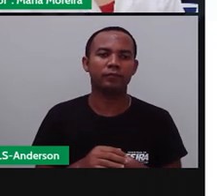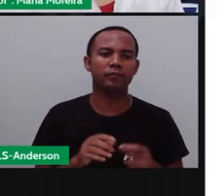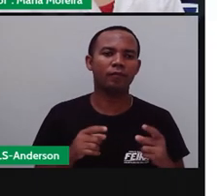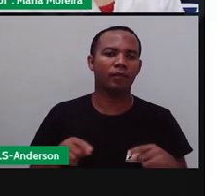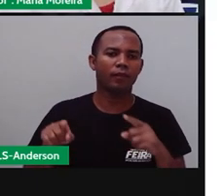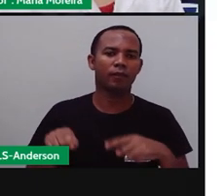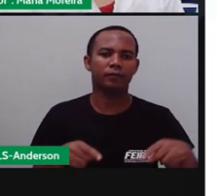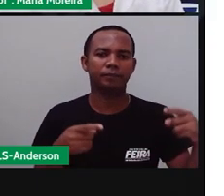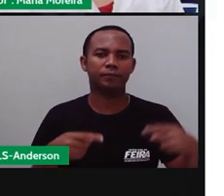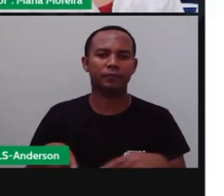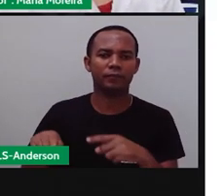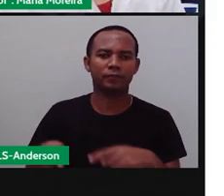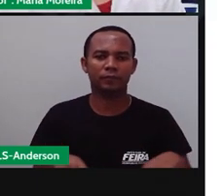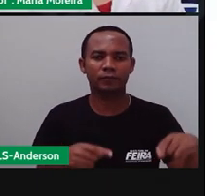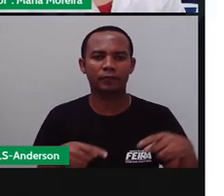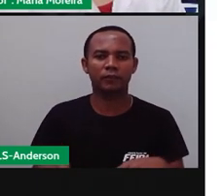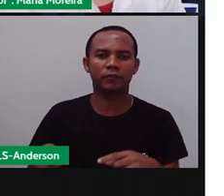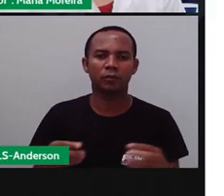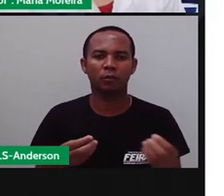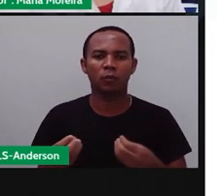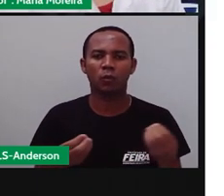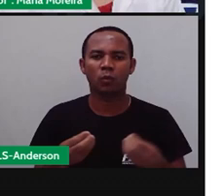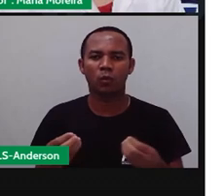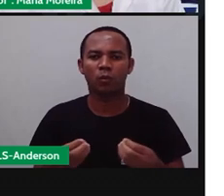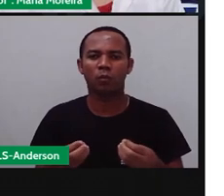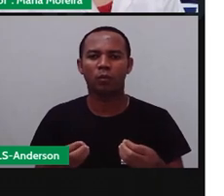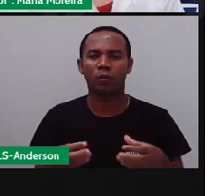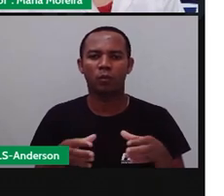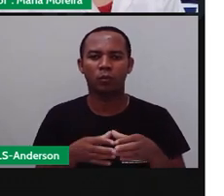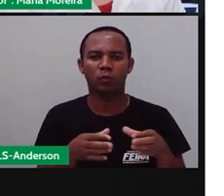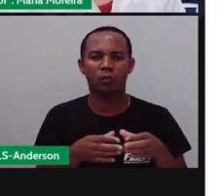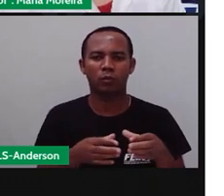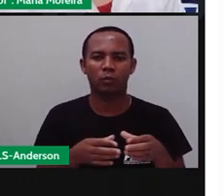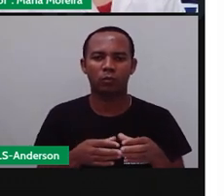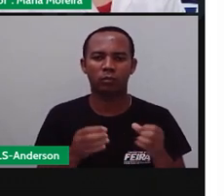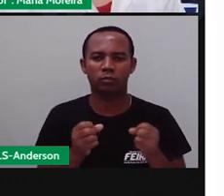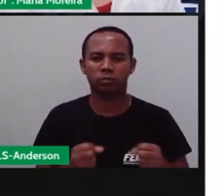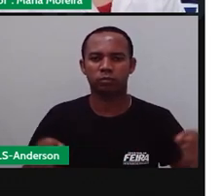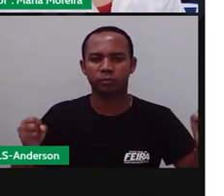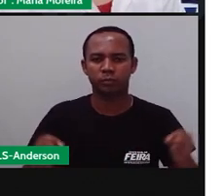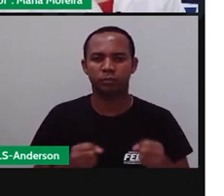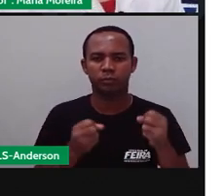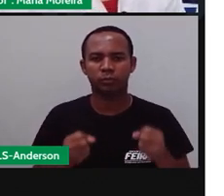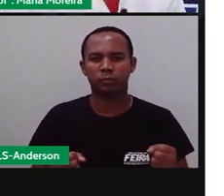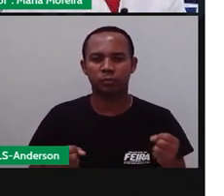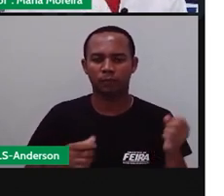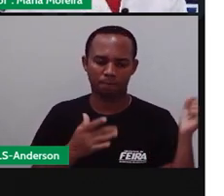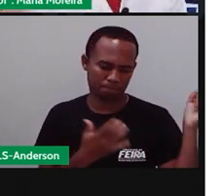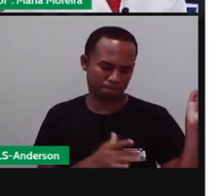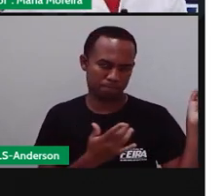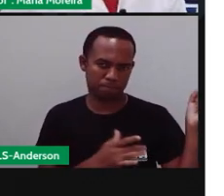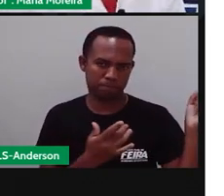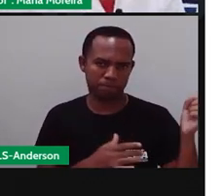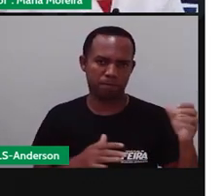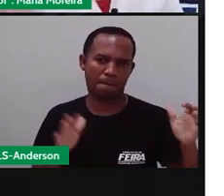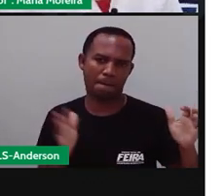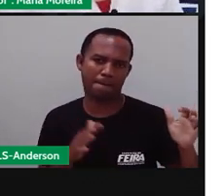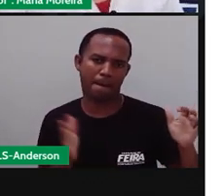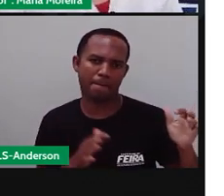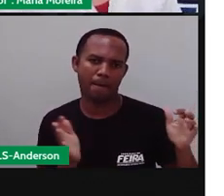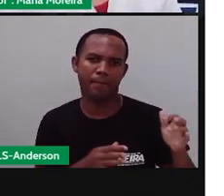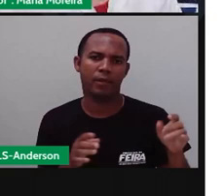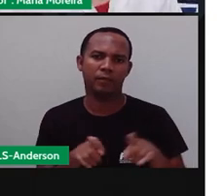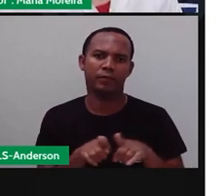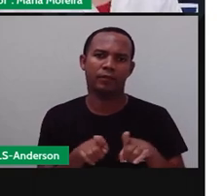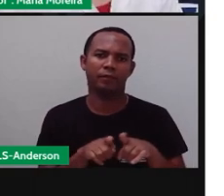coreografia, como disse aí no vídeo, é ditado por instrumentos como acordeon, violão e pandeiro. E podem existir outros instrumentos